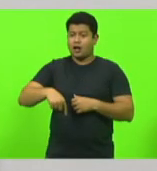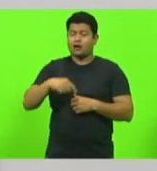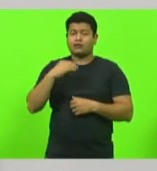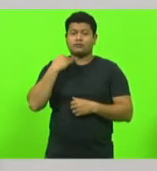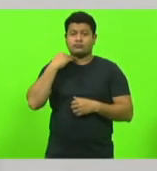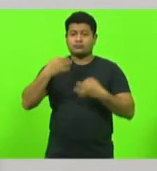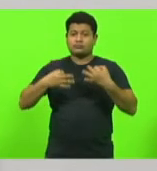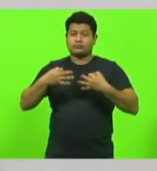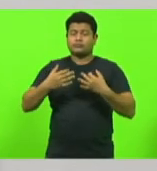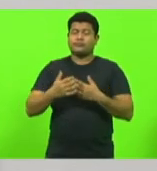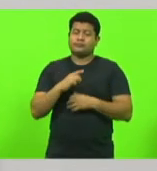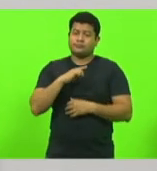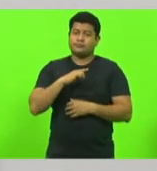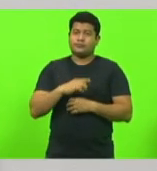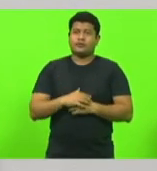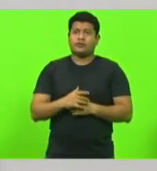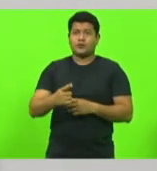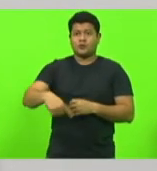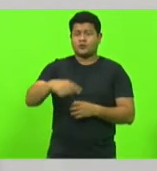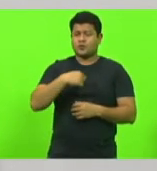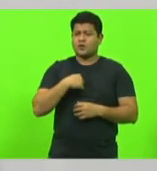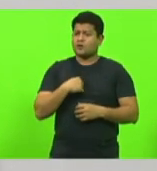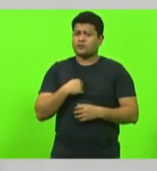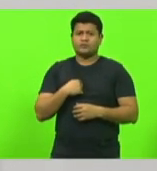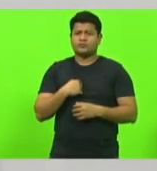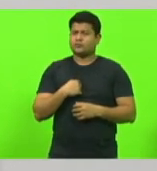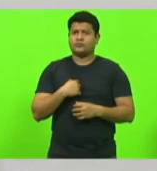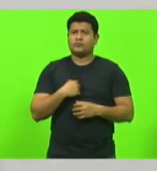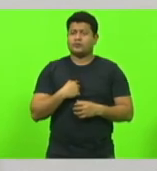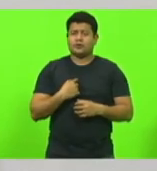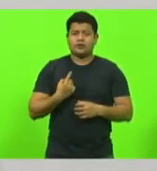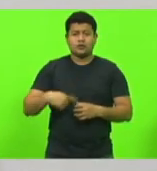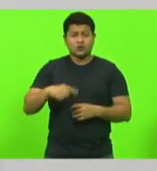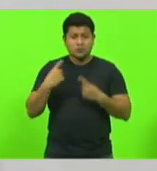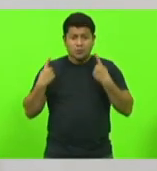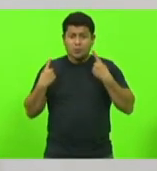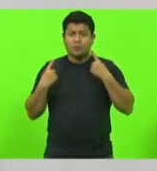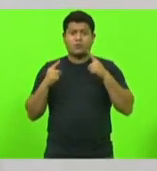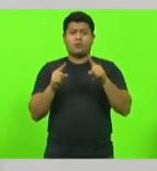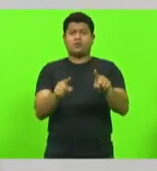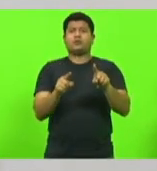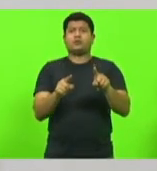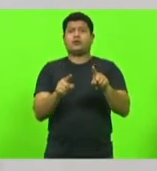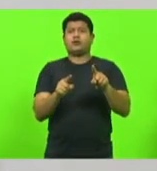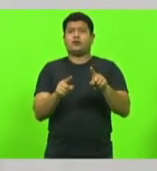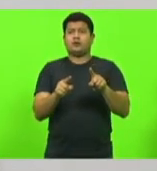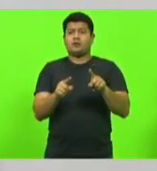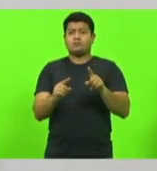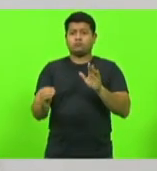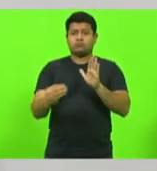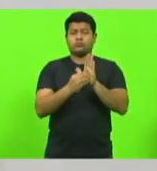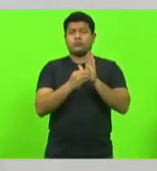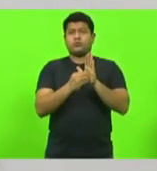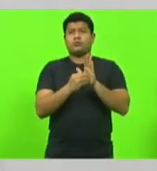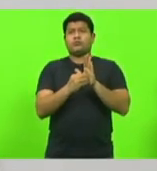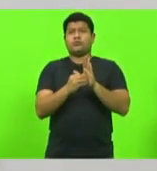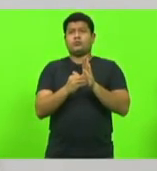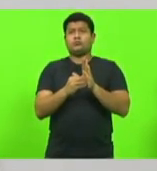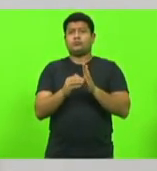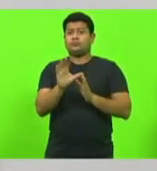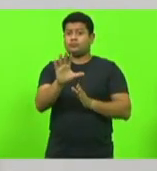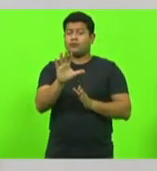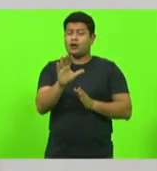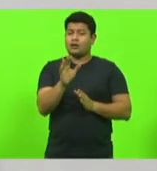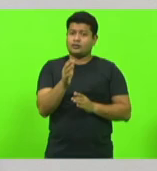e dizer da nossa indignação total com a referida postagem, mas que a bancada